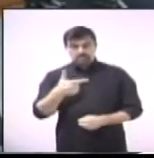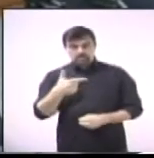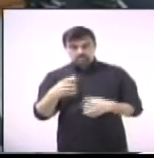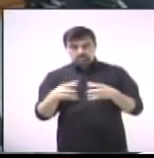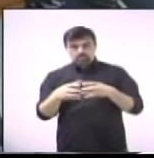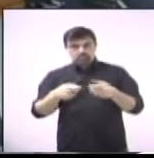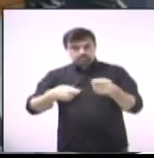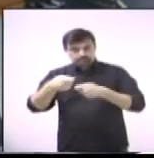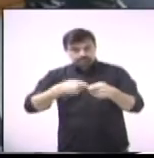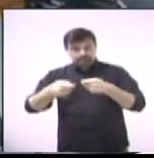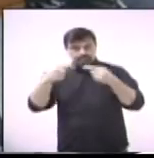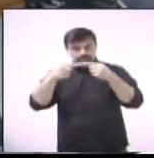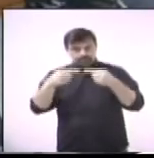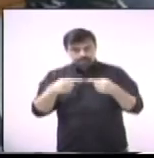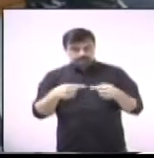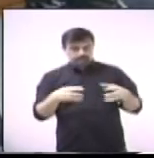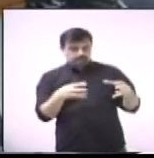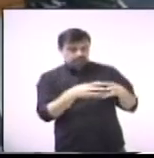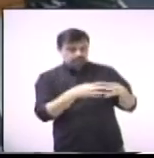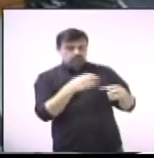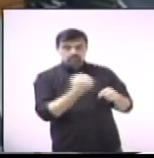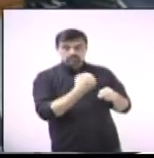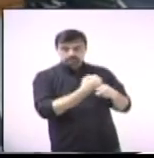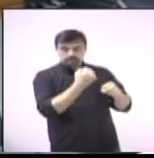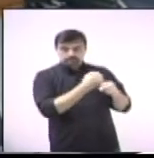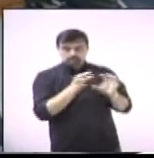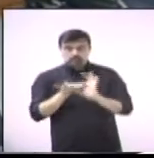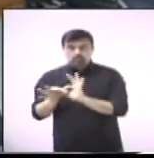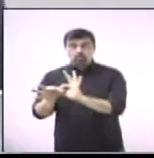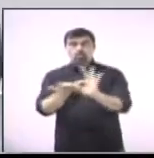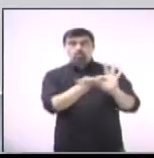de Finanças e 56, da Comissão de Obras Favoráveis.